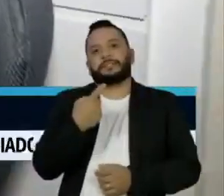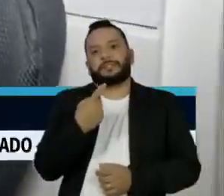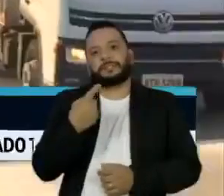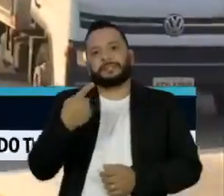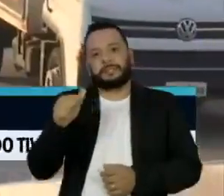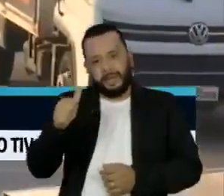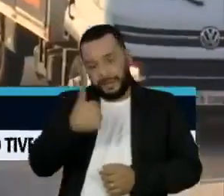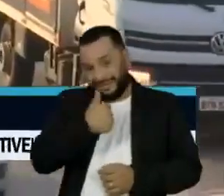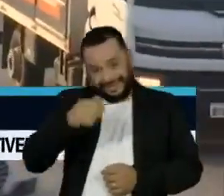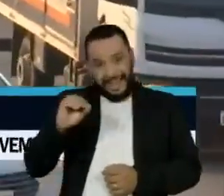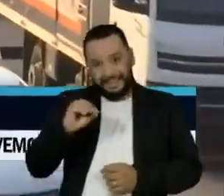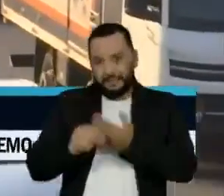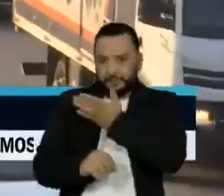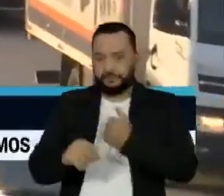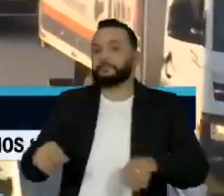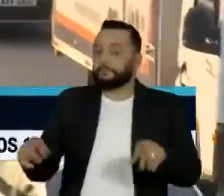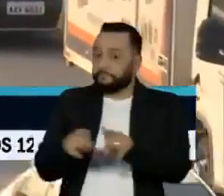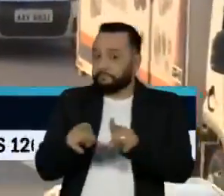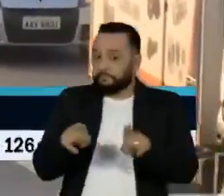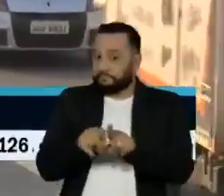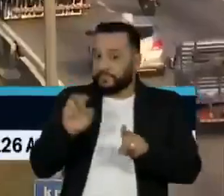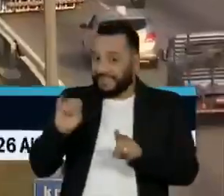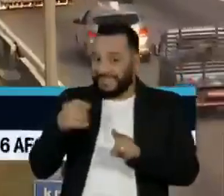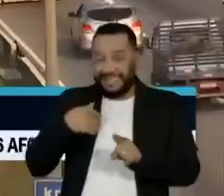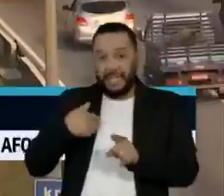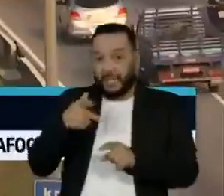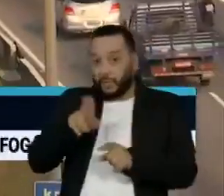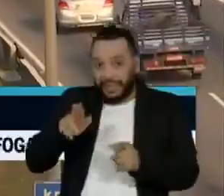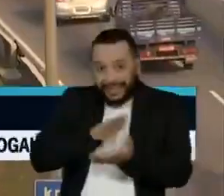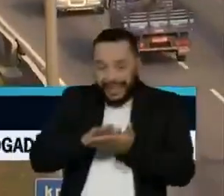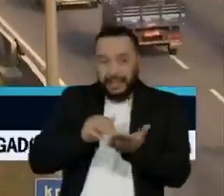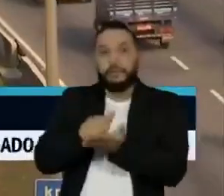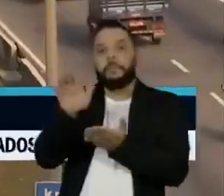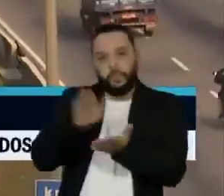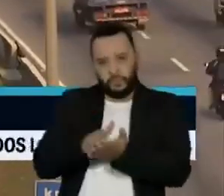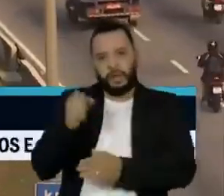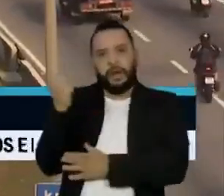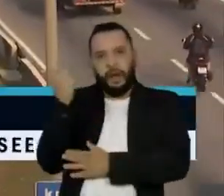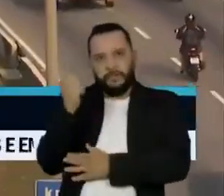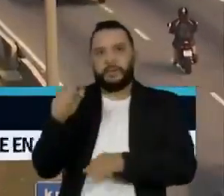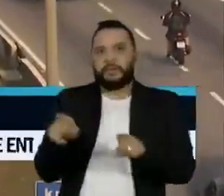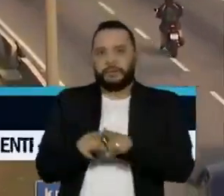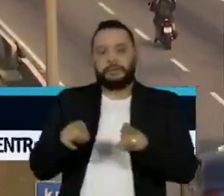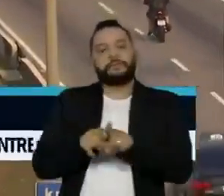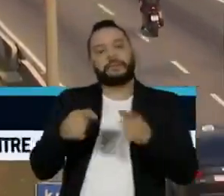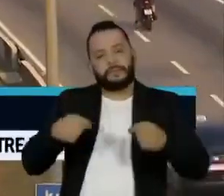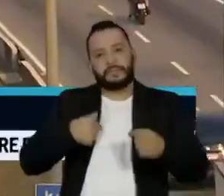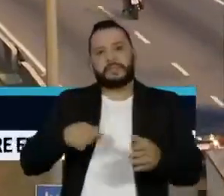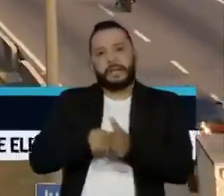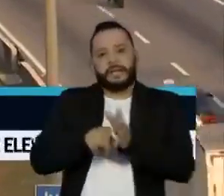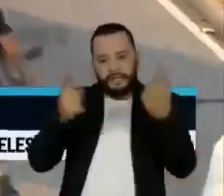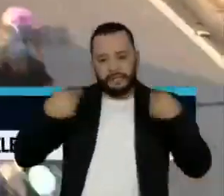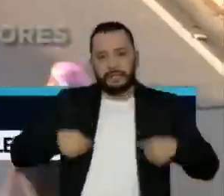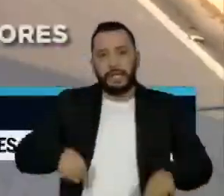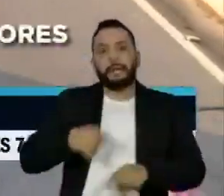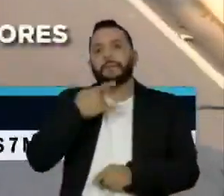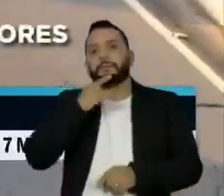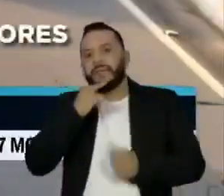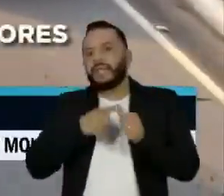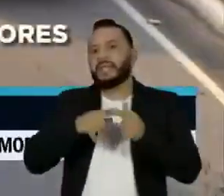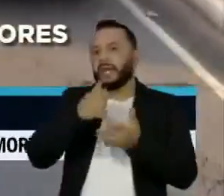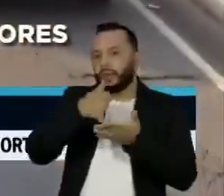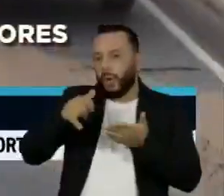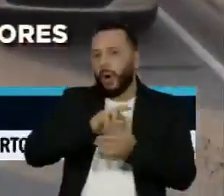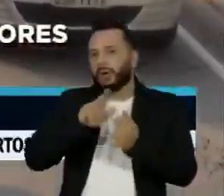altura. A multa corresponde a uma infração gravíssima. Fica mantido o exame toxicológico para as categorias C, D e E e foi